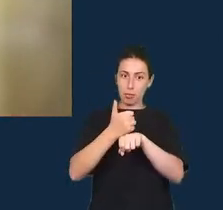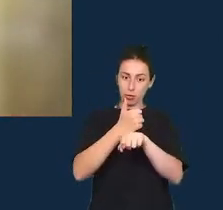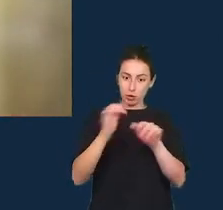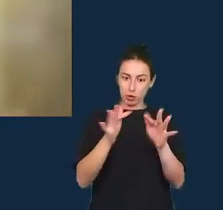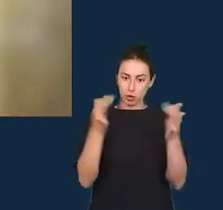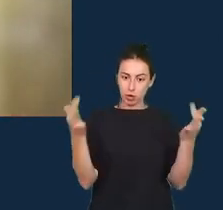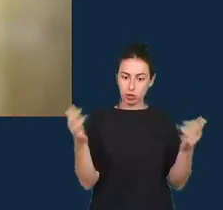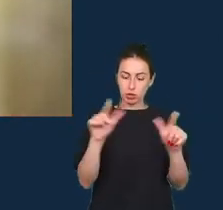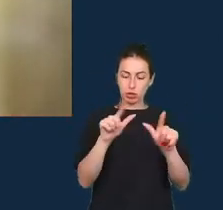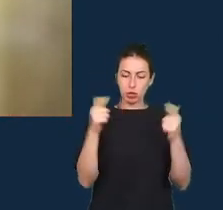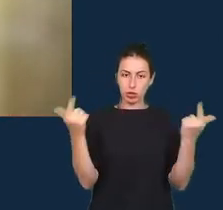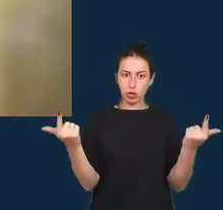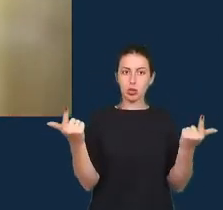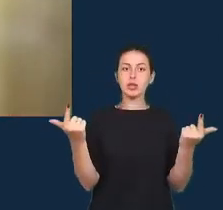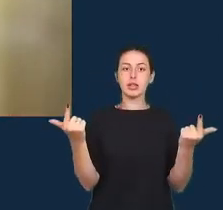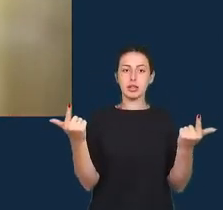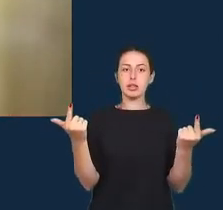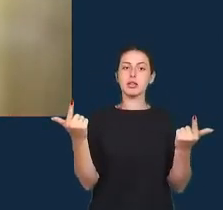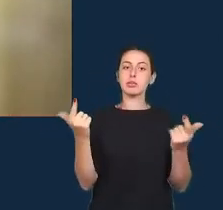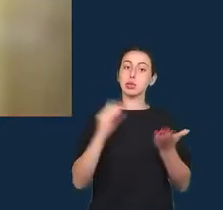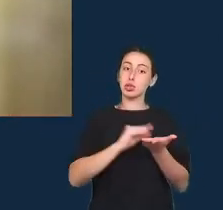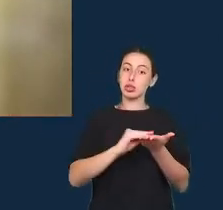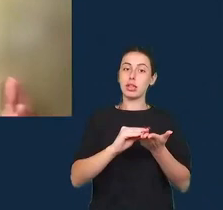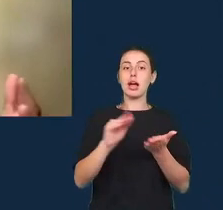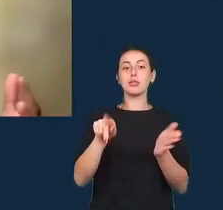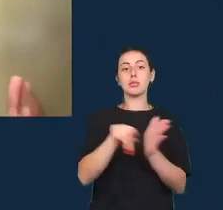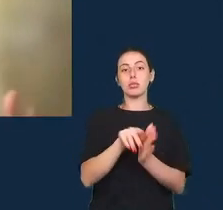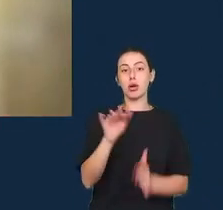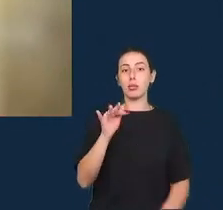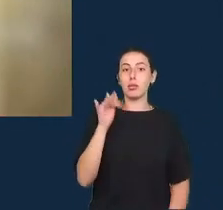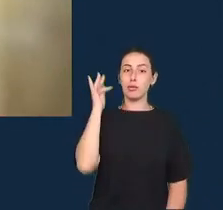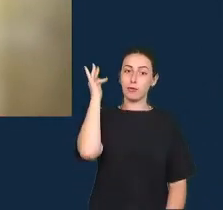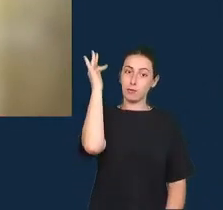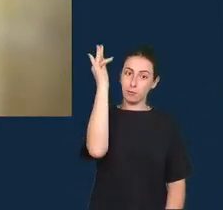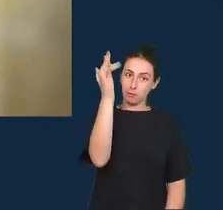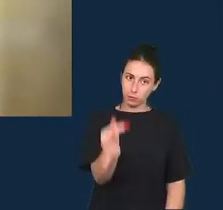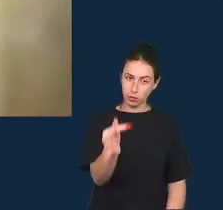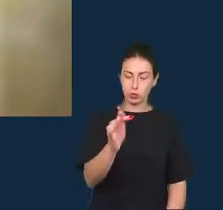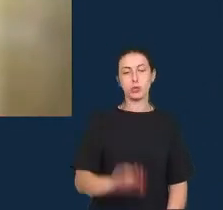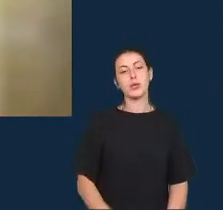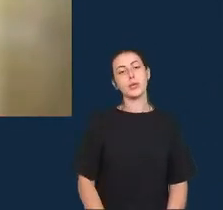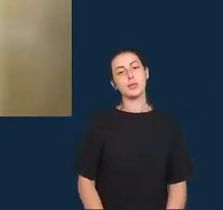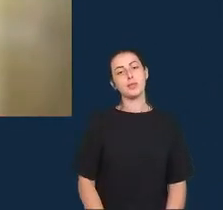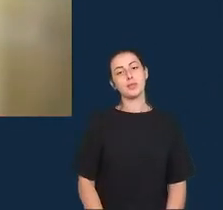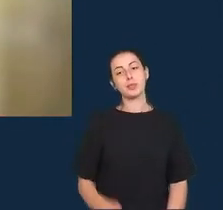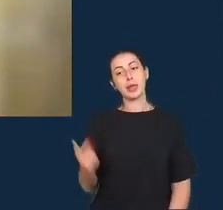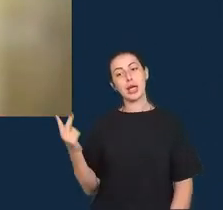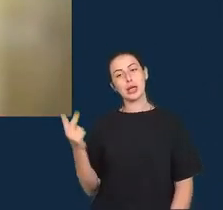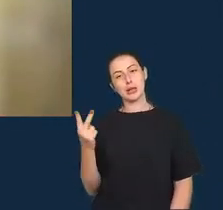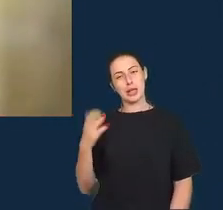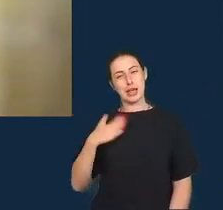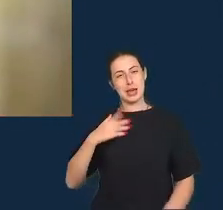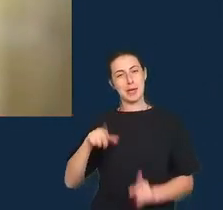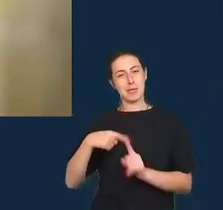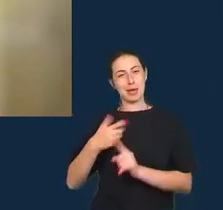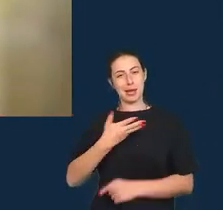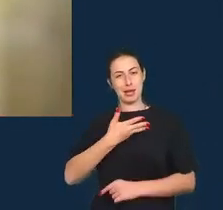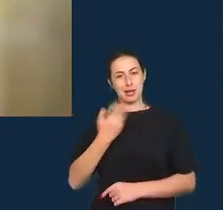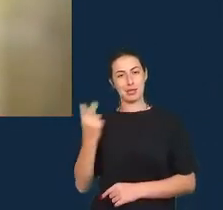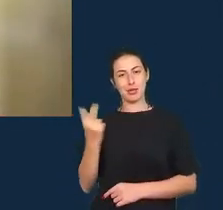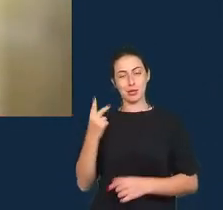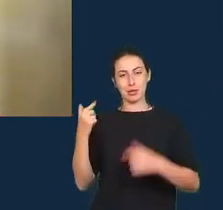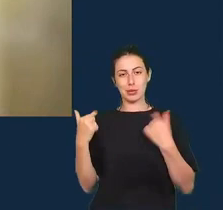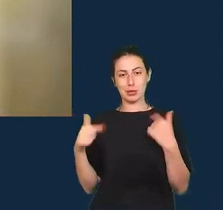eu gostaria de dizer que Jonathan e eu temos trabalhado nos últimos anos para desenvolvermos recursos que poderão ser